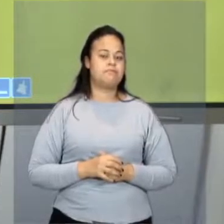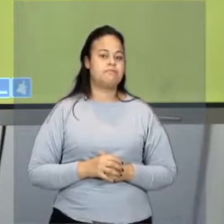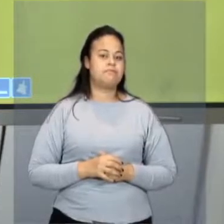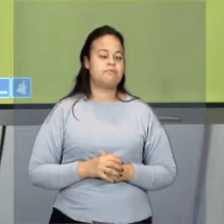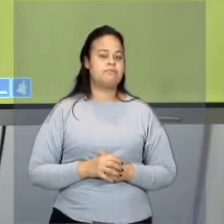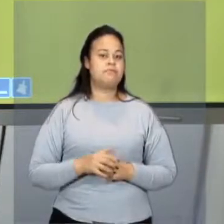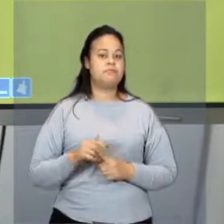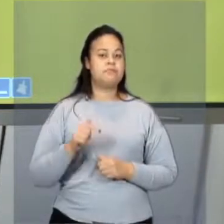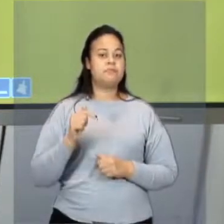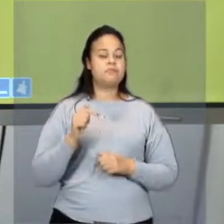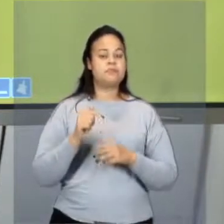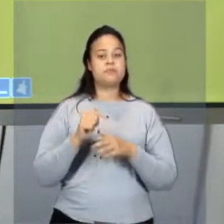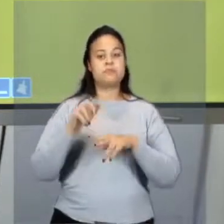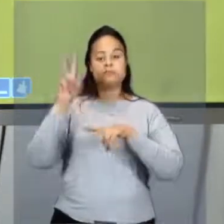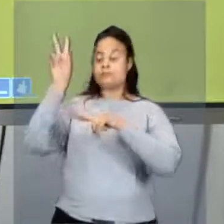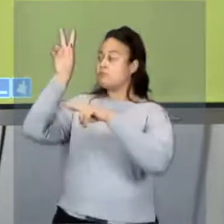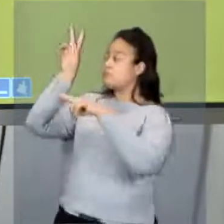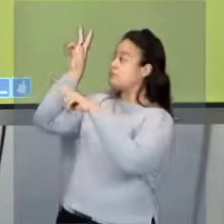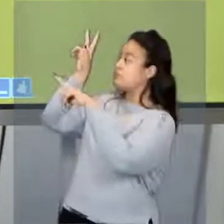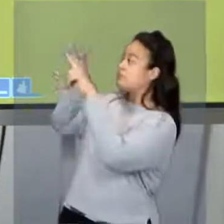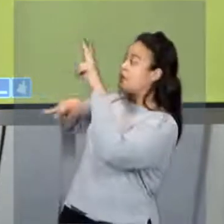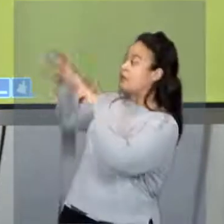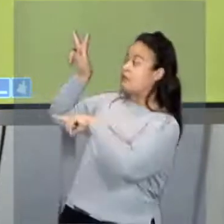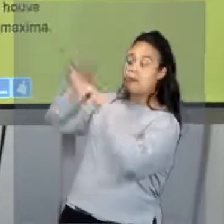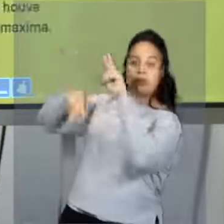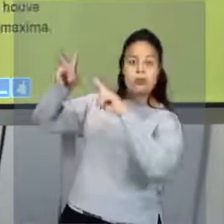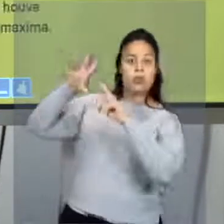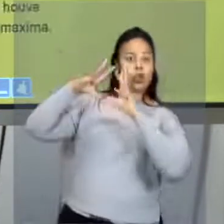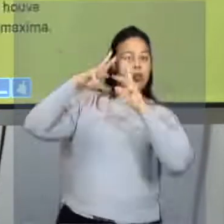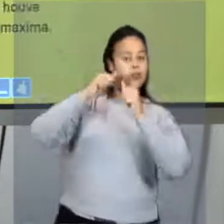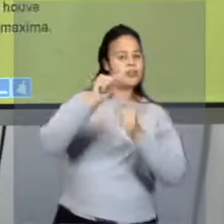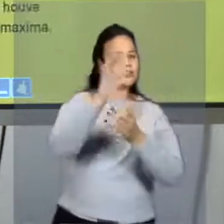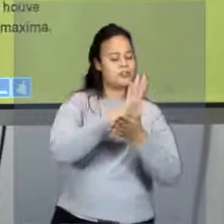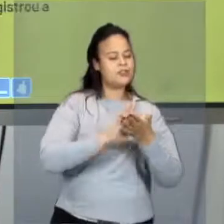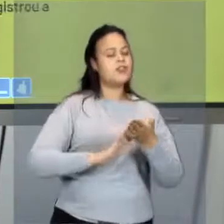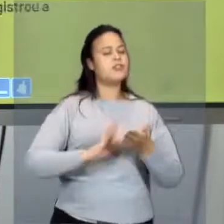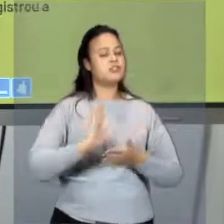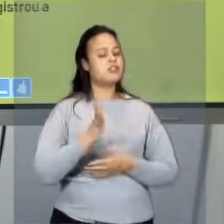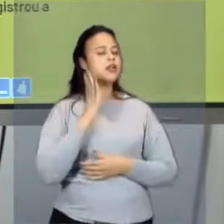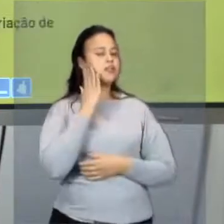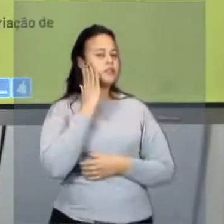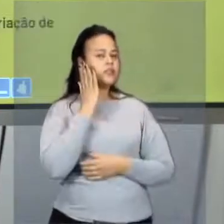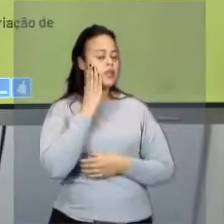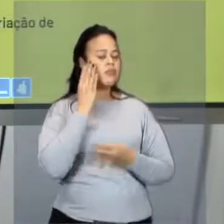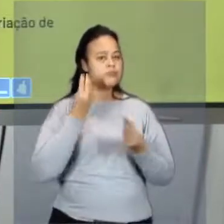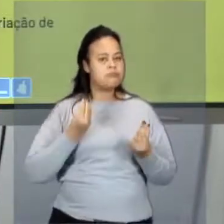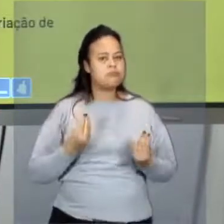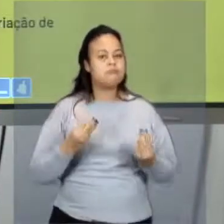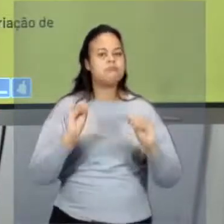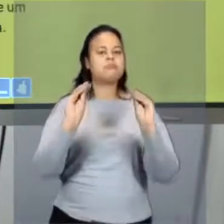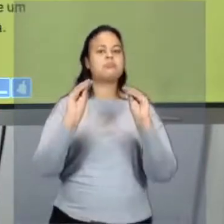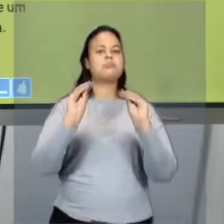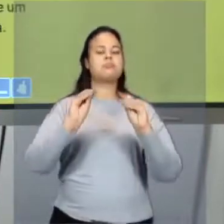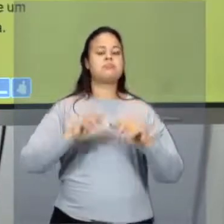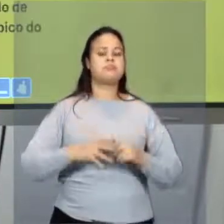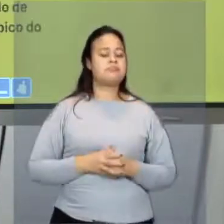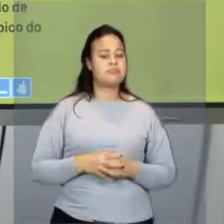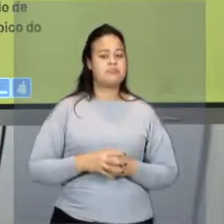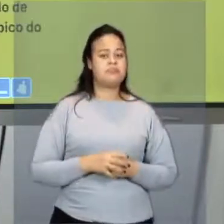Leia as frases abaixo, tá? Isso aí foi todo o exercício que nós fizemos, que eu já coloquei ele aí, ó. Tá?